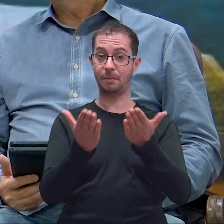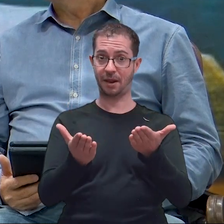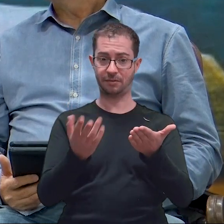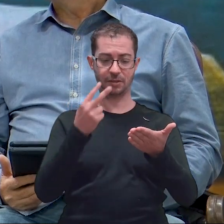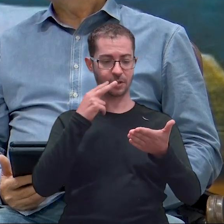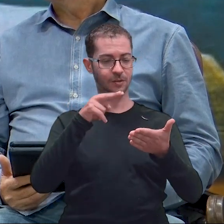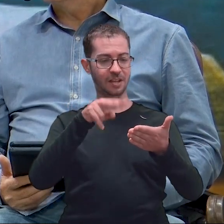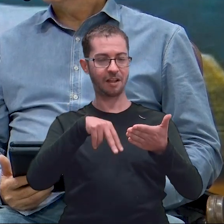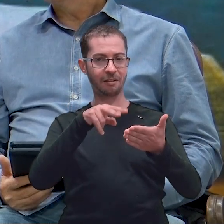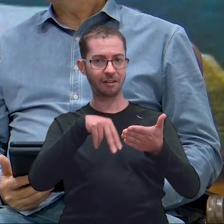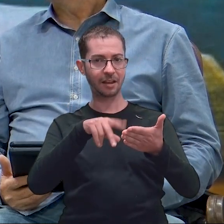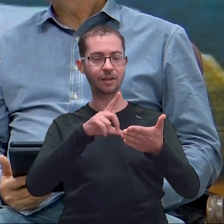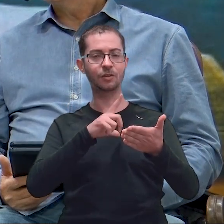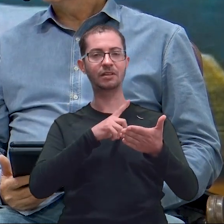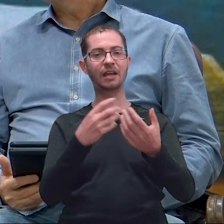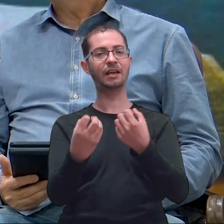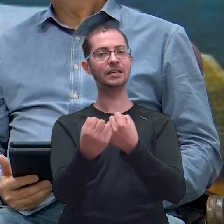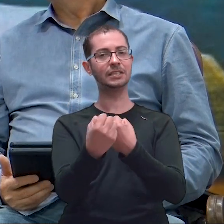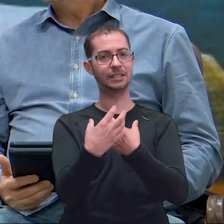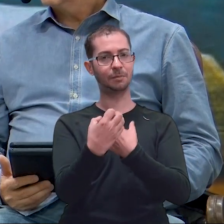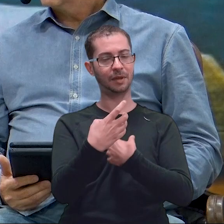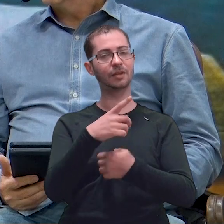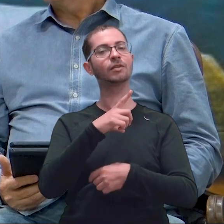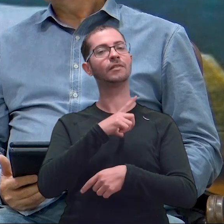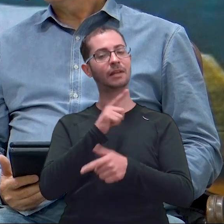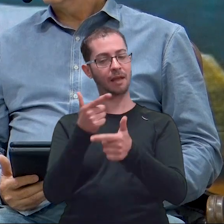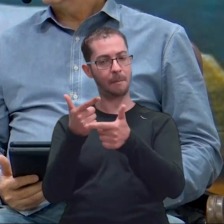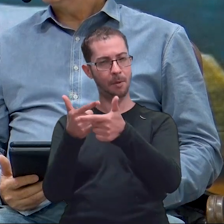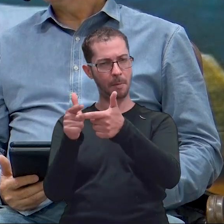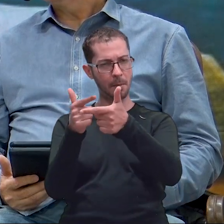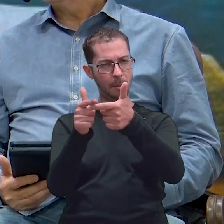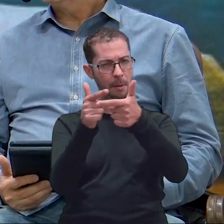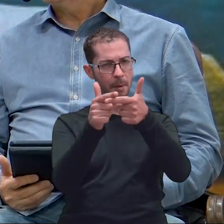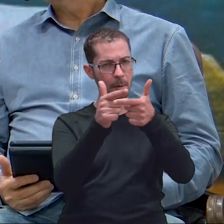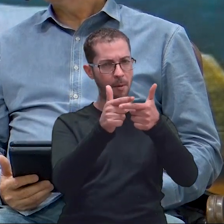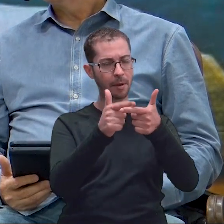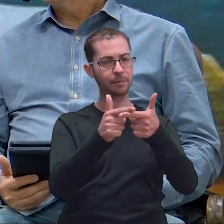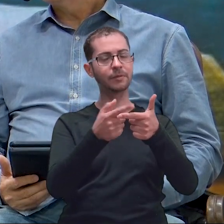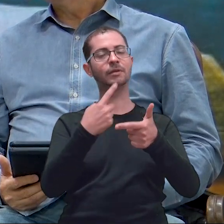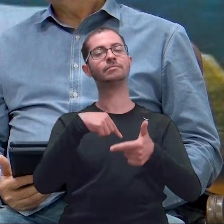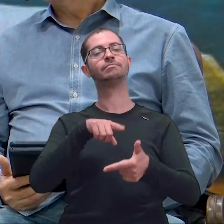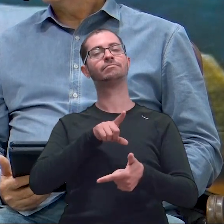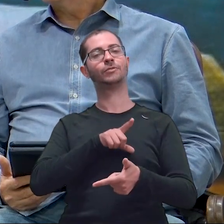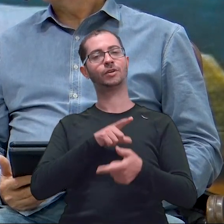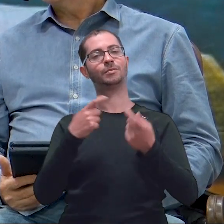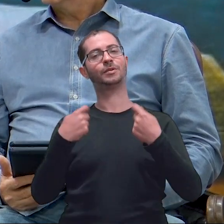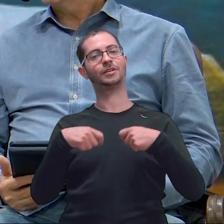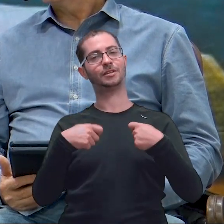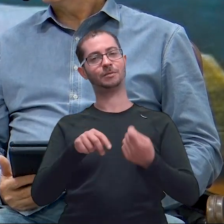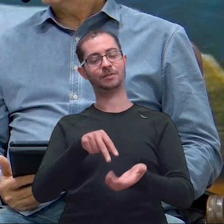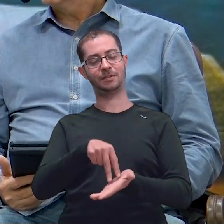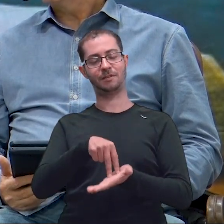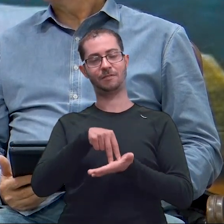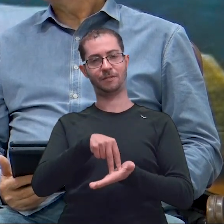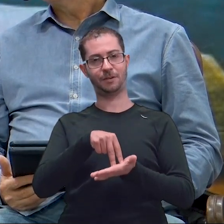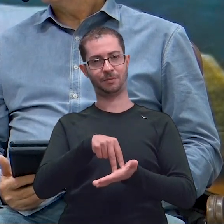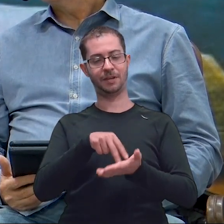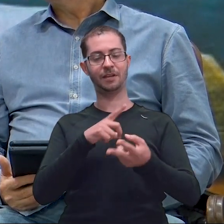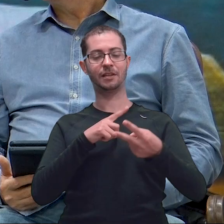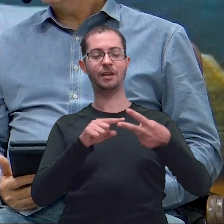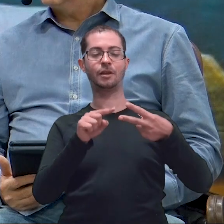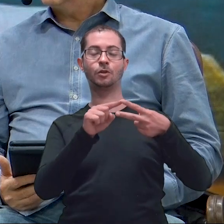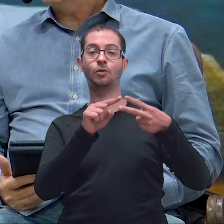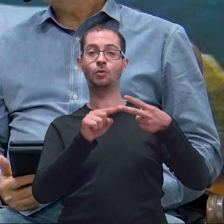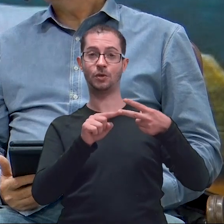por essas provações. Jesus garantiu, né? Tem duas coisas que nós temos garantia. Pobre. Os pobres nós vamos ter